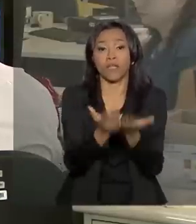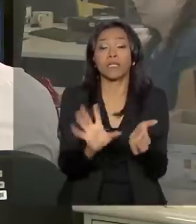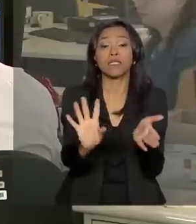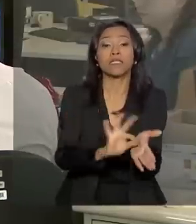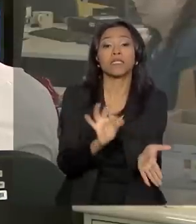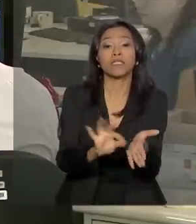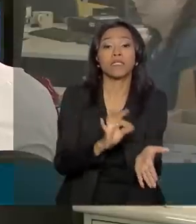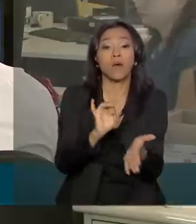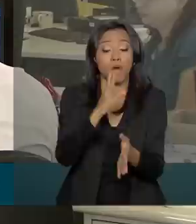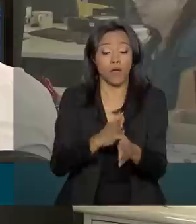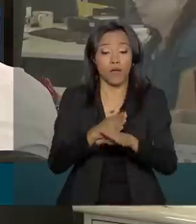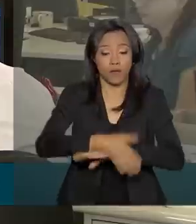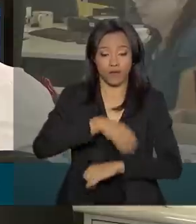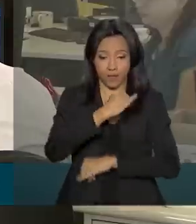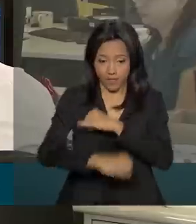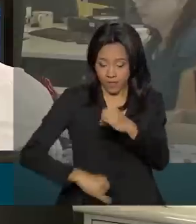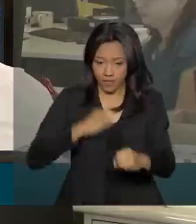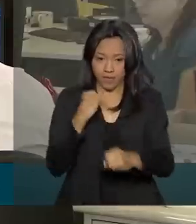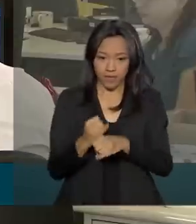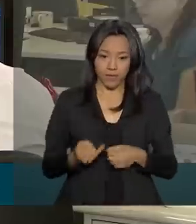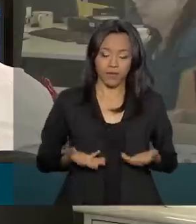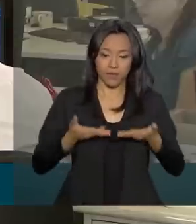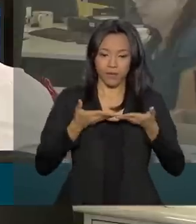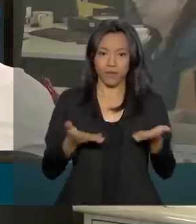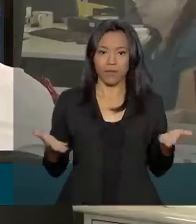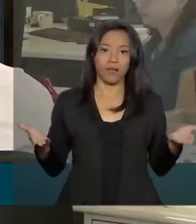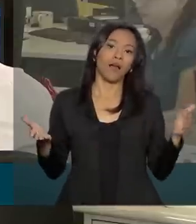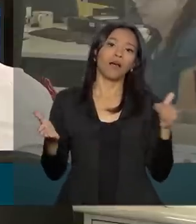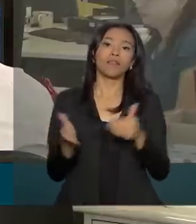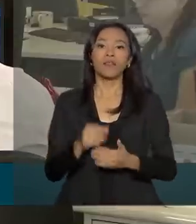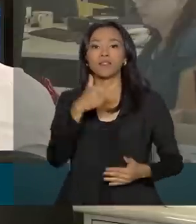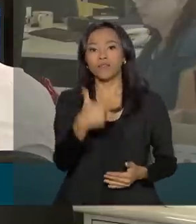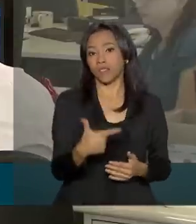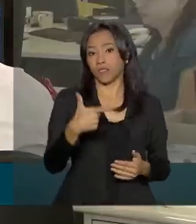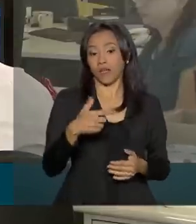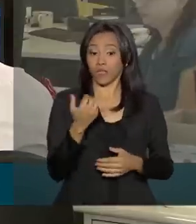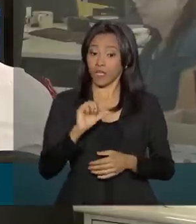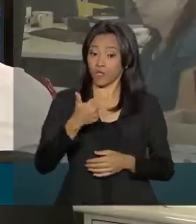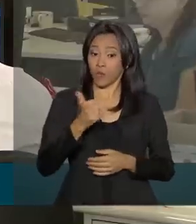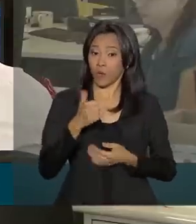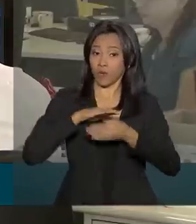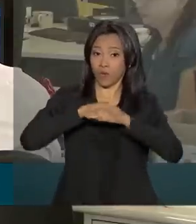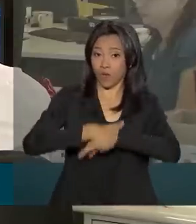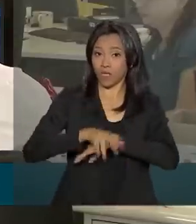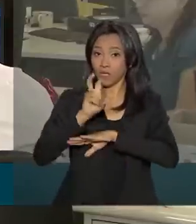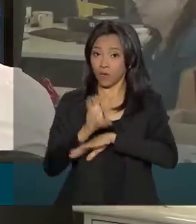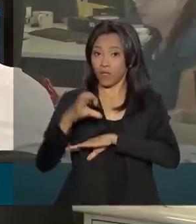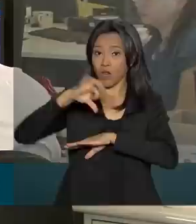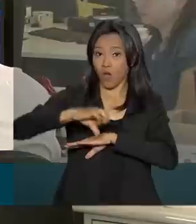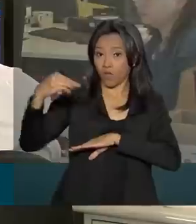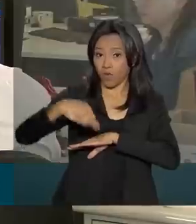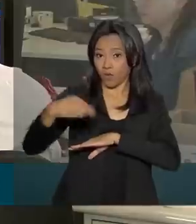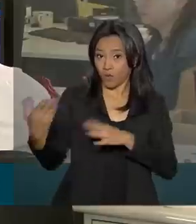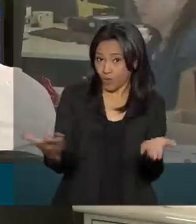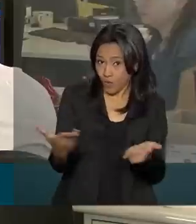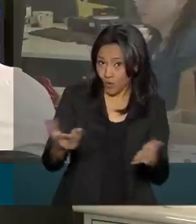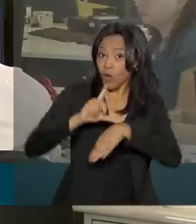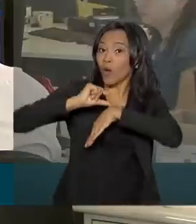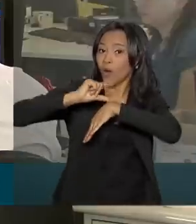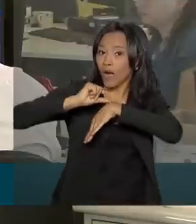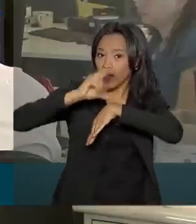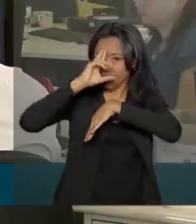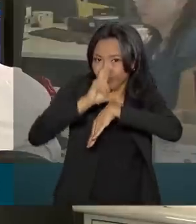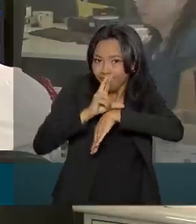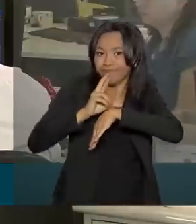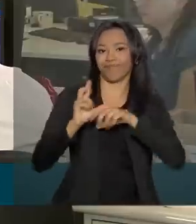deverá ser feita pela internet no site do ProUni até às 23h59min de hoje, no horário de Brasília.